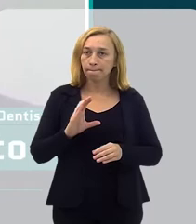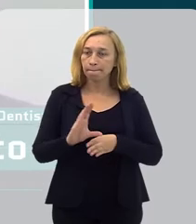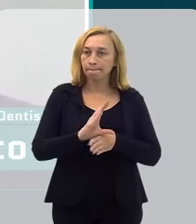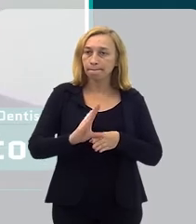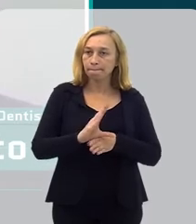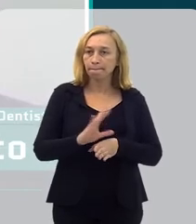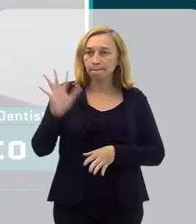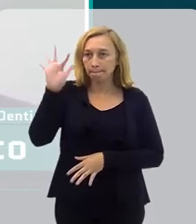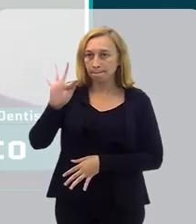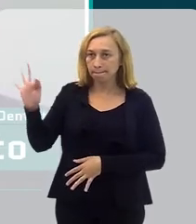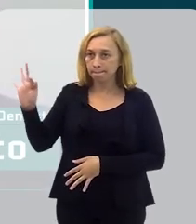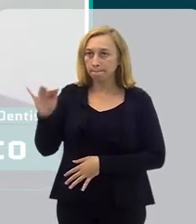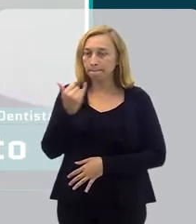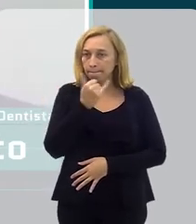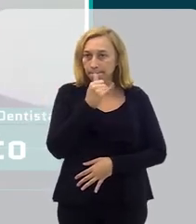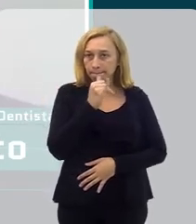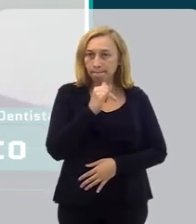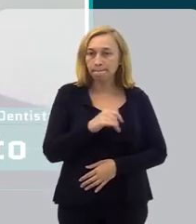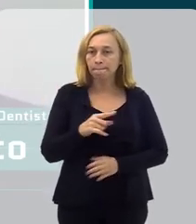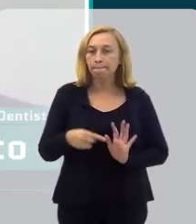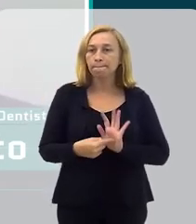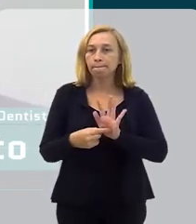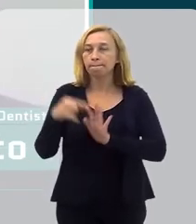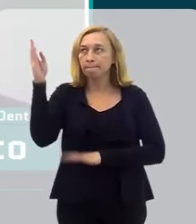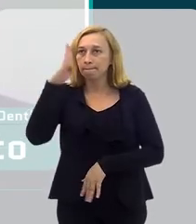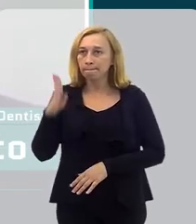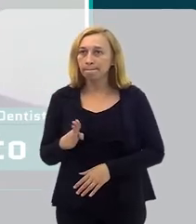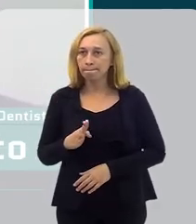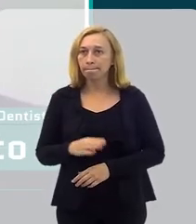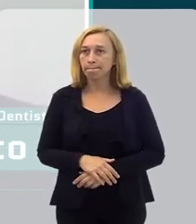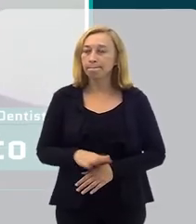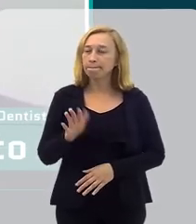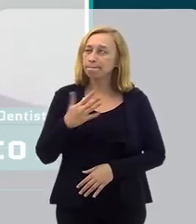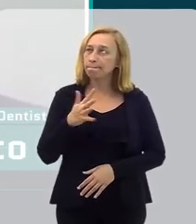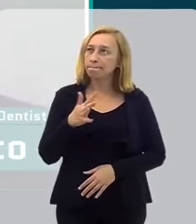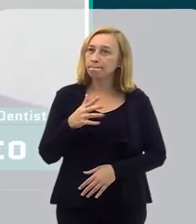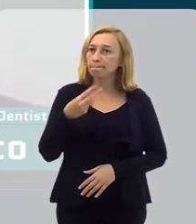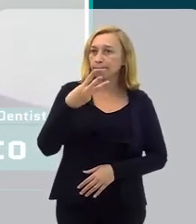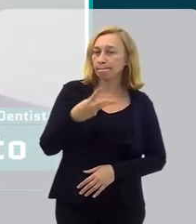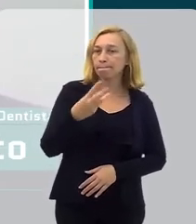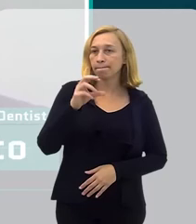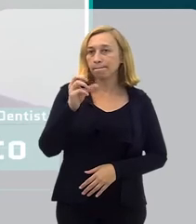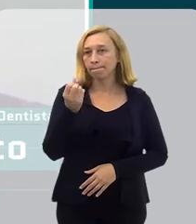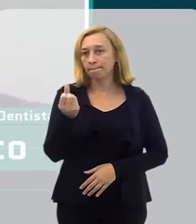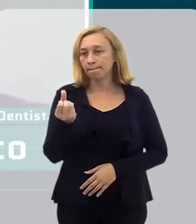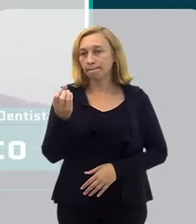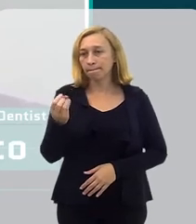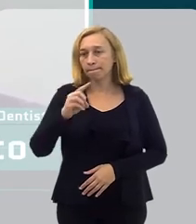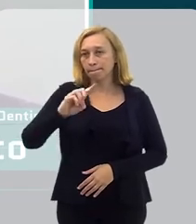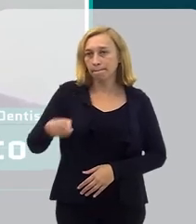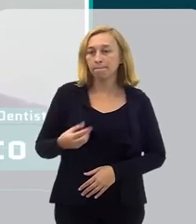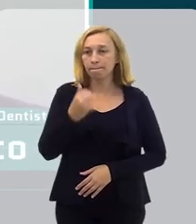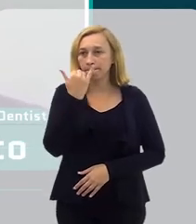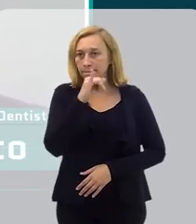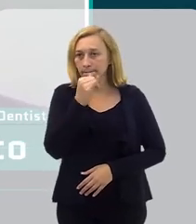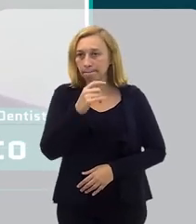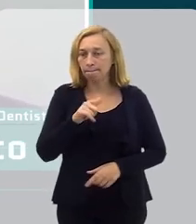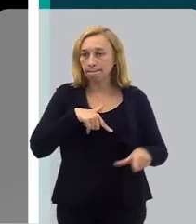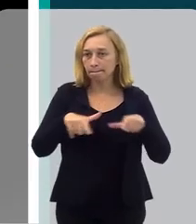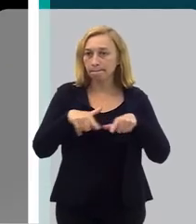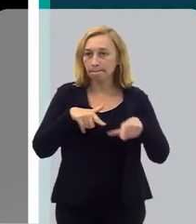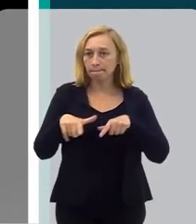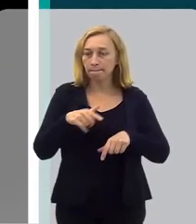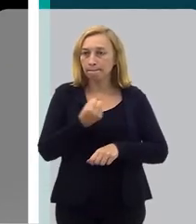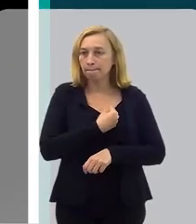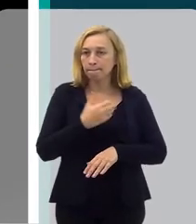Conselho Federal de Odontologia, que mostra que o Brasil tem aproximadamente 360 mil dentistas em atuação,